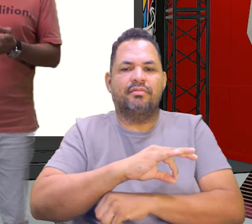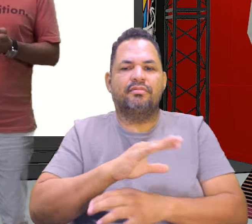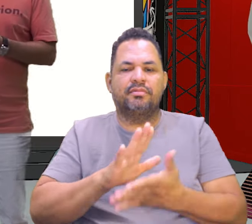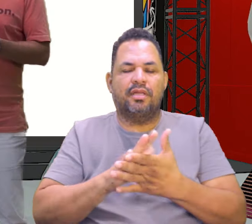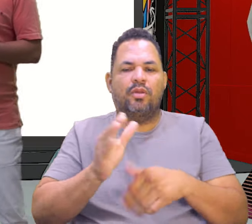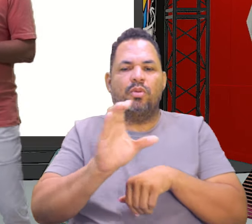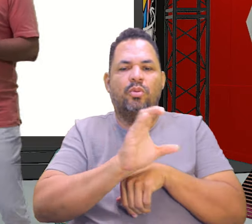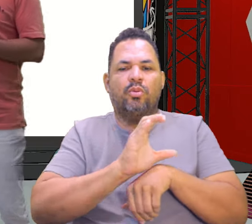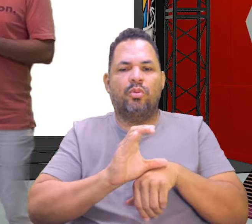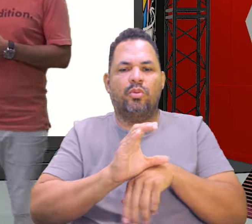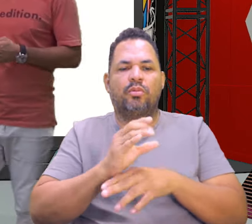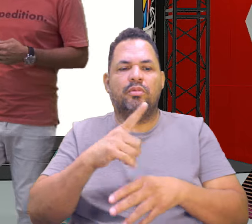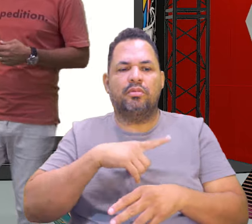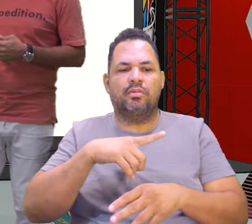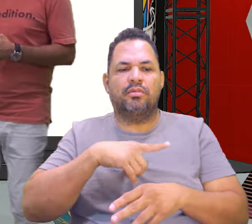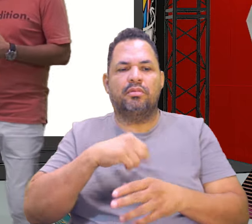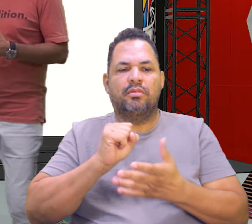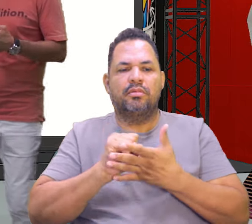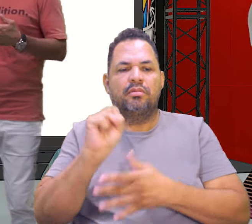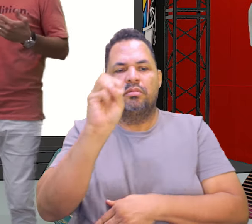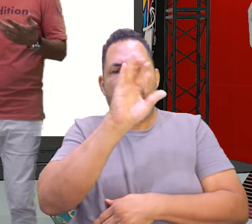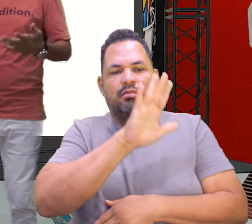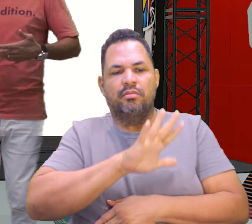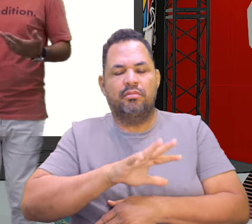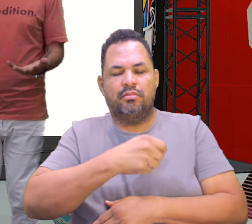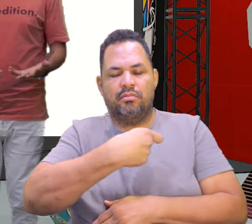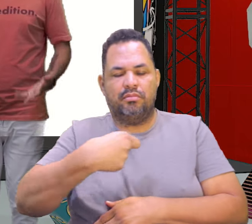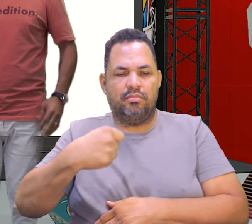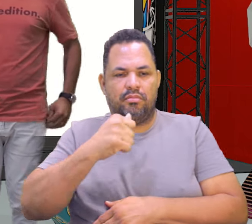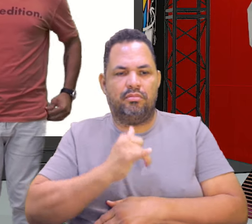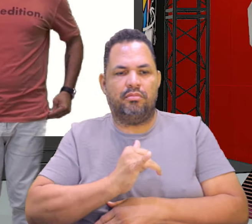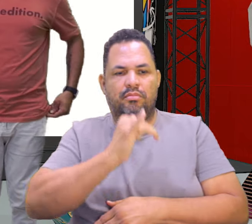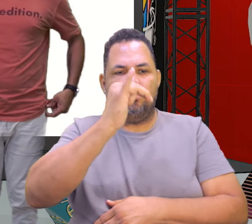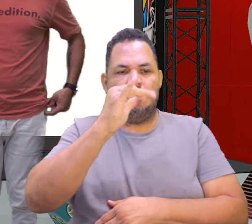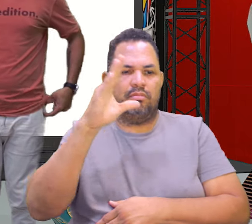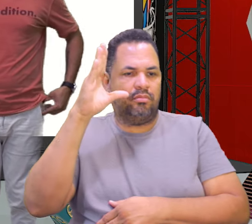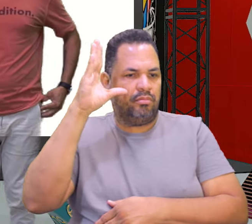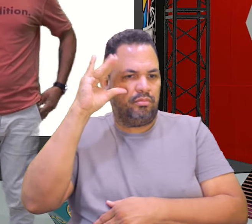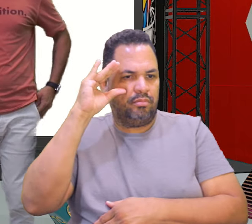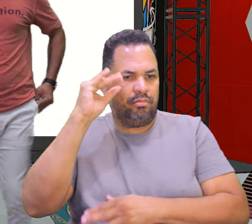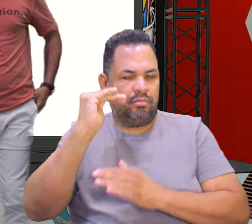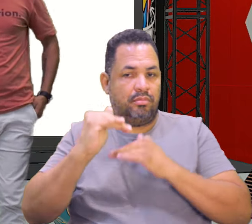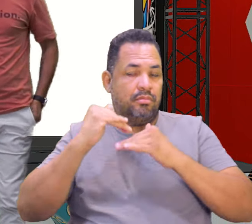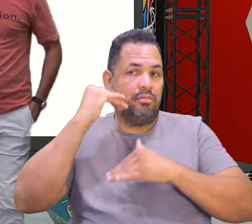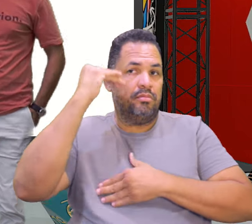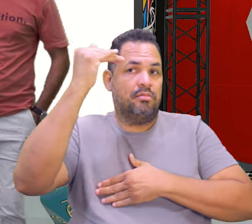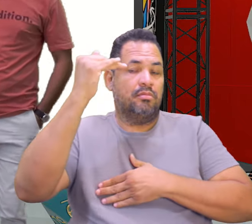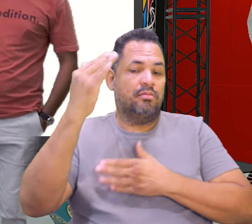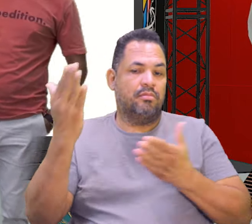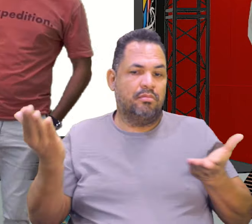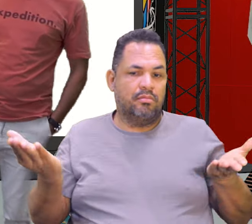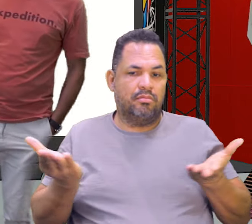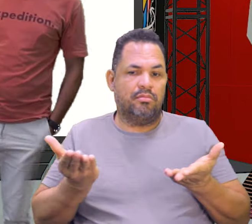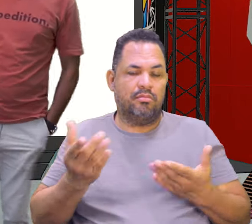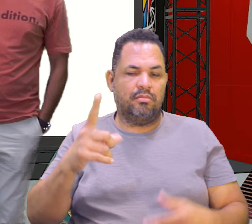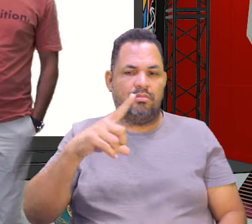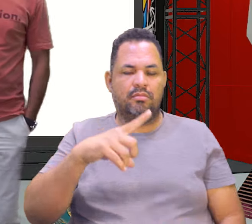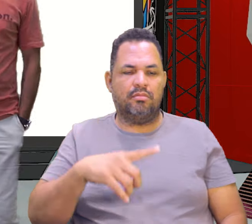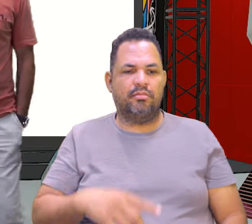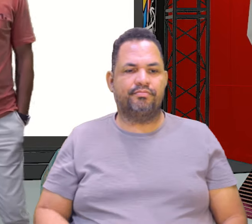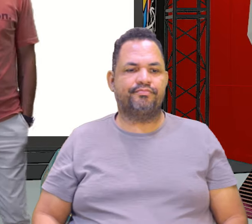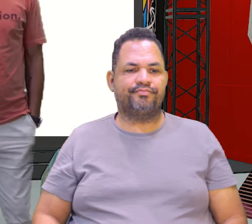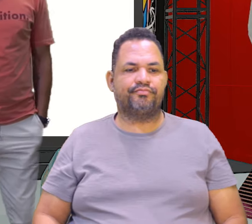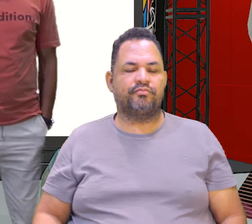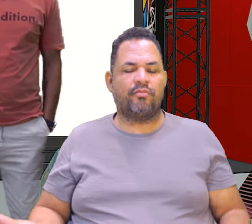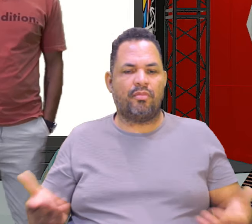são cursos que envolvem um pouco desse plano cartesiano. Então, vão ter curiosidades além da que nós estamos passando aqui. Isso mesmo. Agora